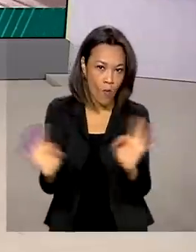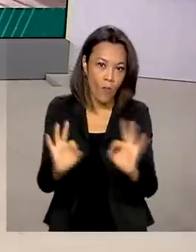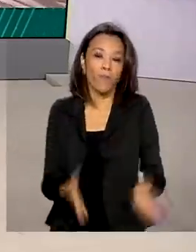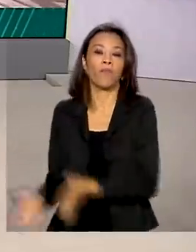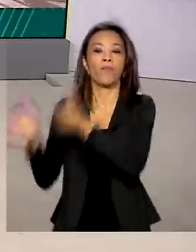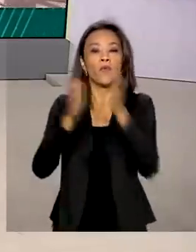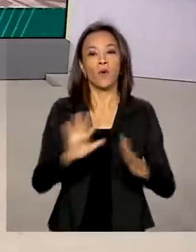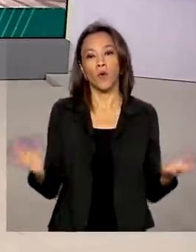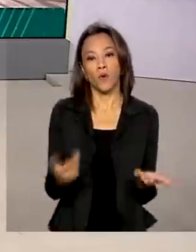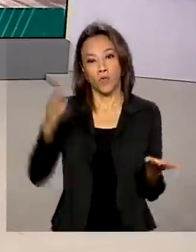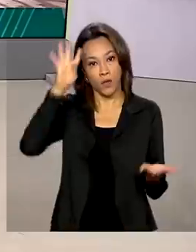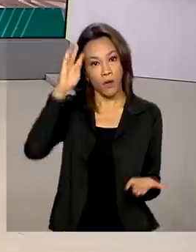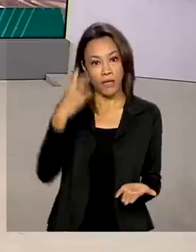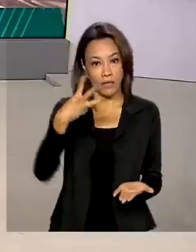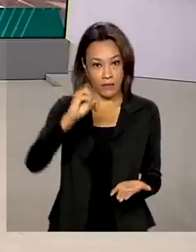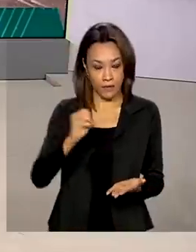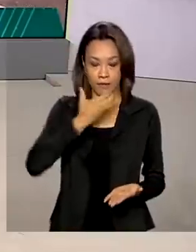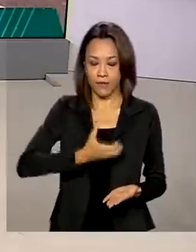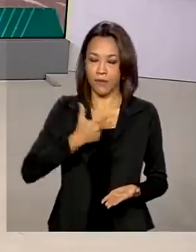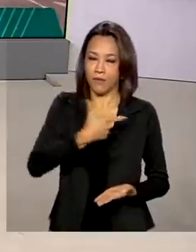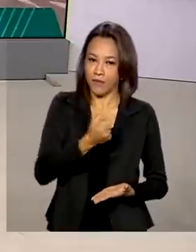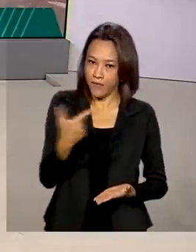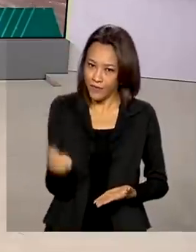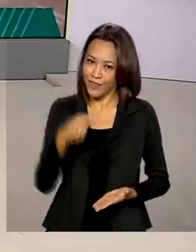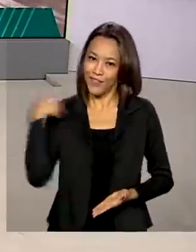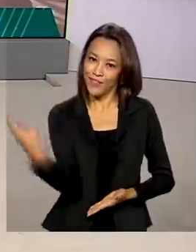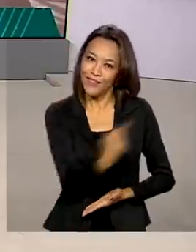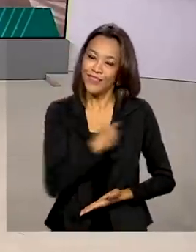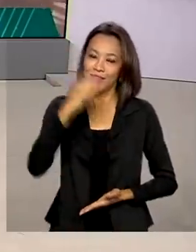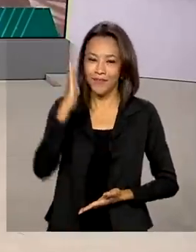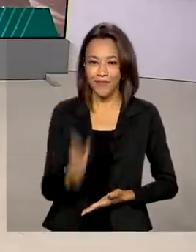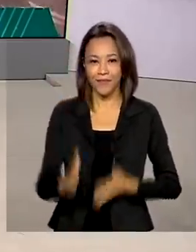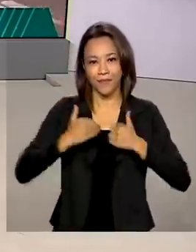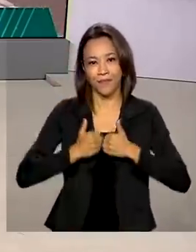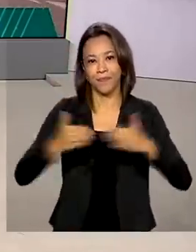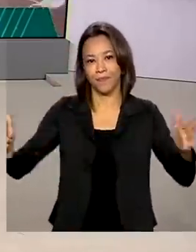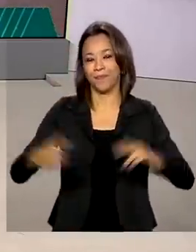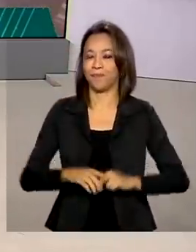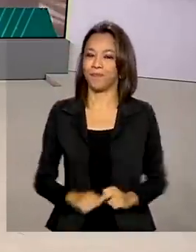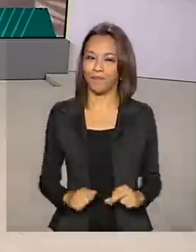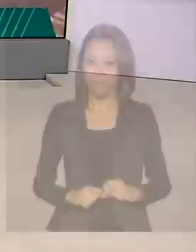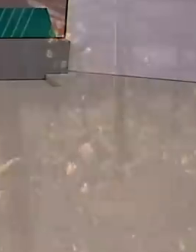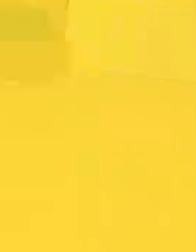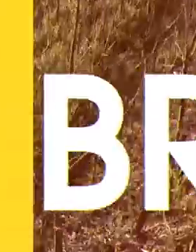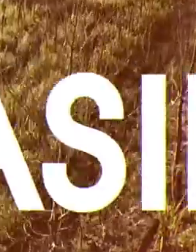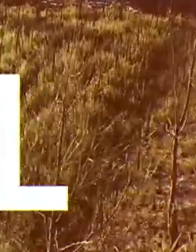é quarta-feira, 30 de dezembro de 2020, o Brasil em Dia já está no ar.